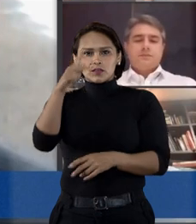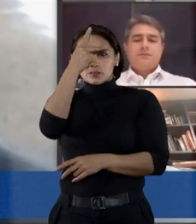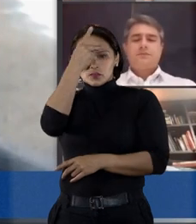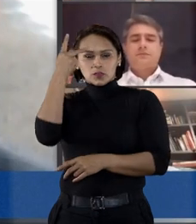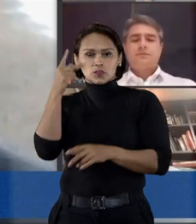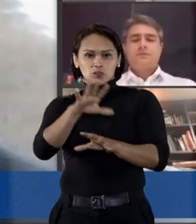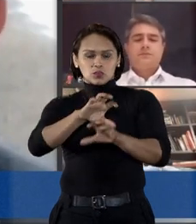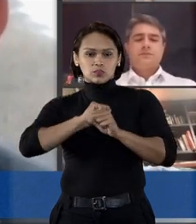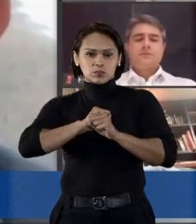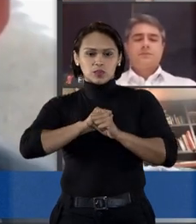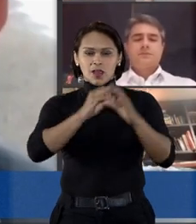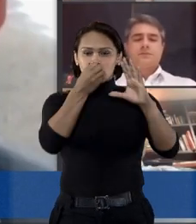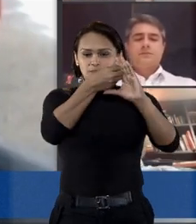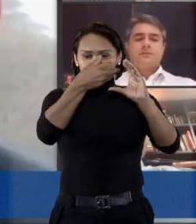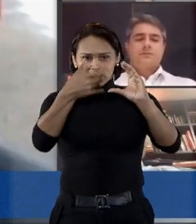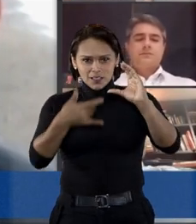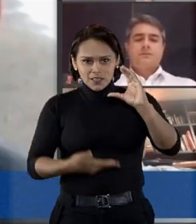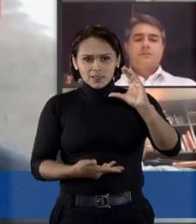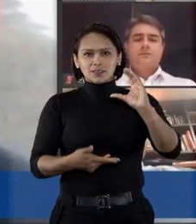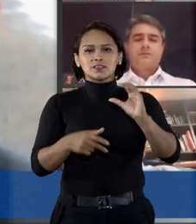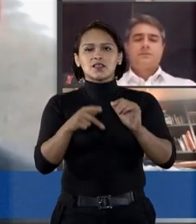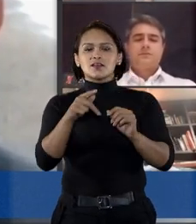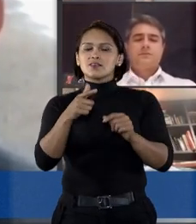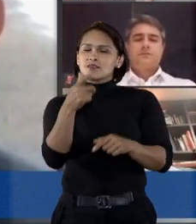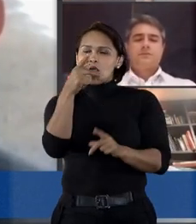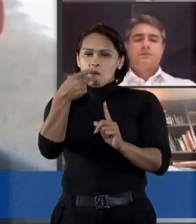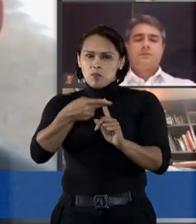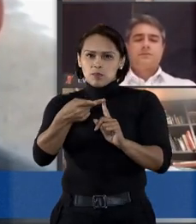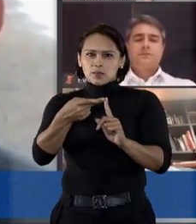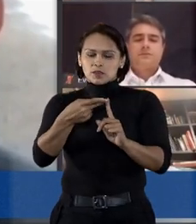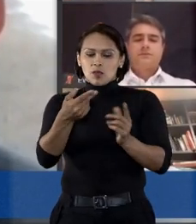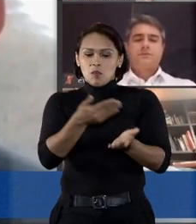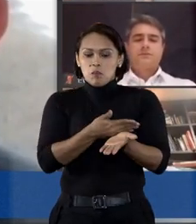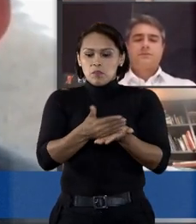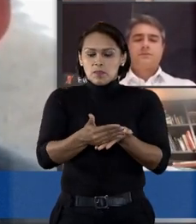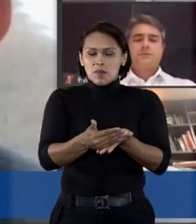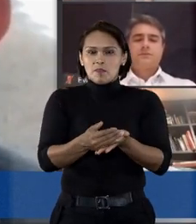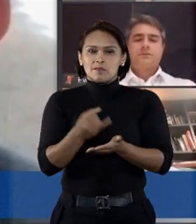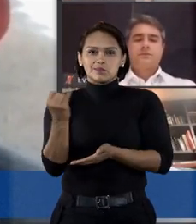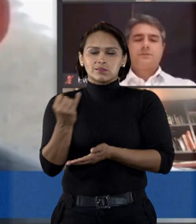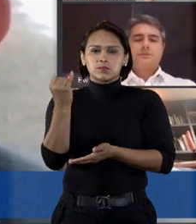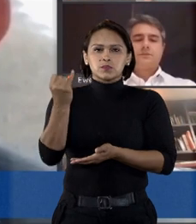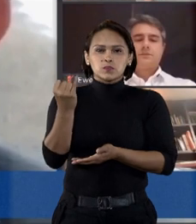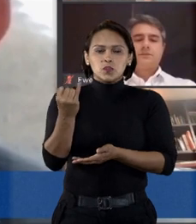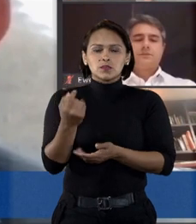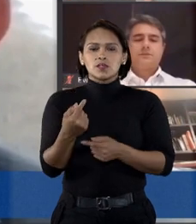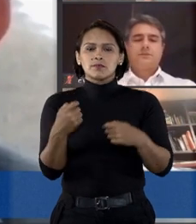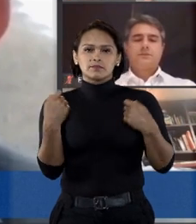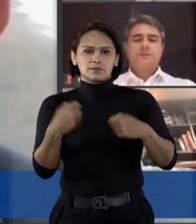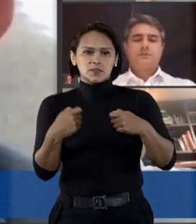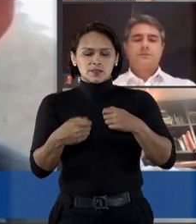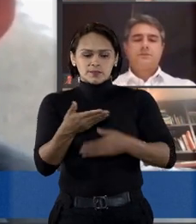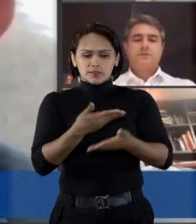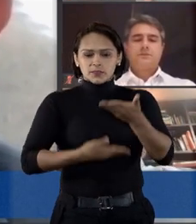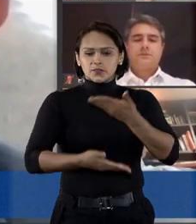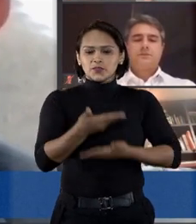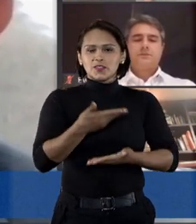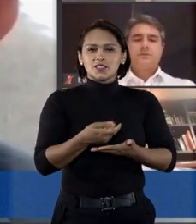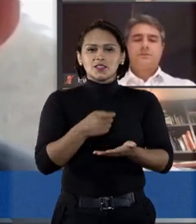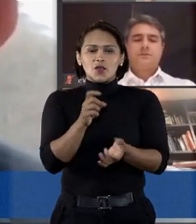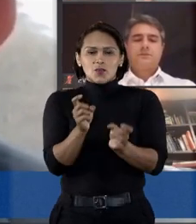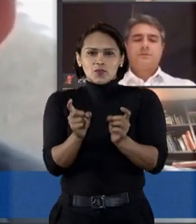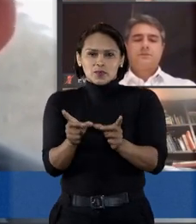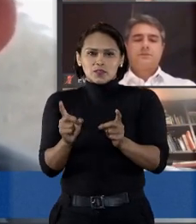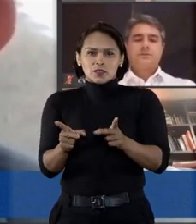Cossô. A caracterização do consumidor como a parte hipossuficiente na relação